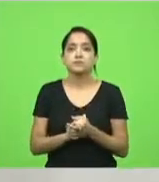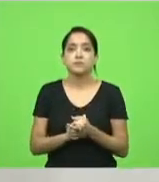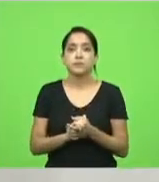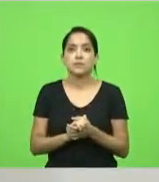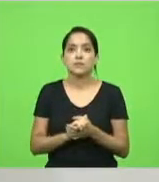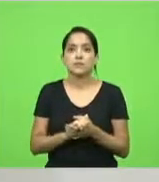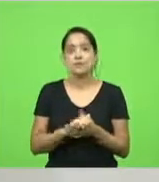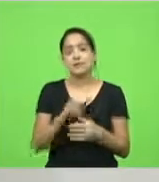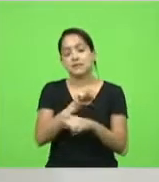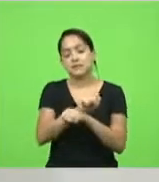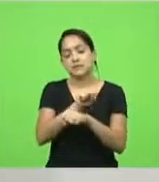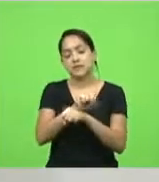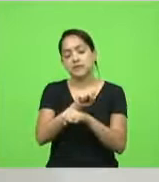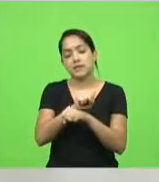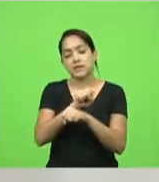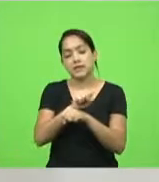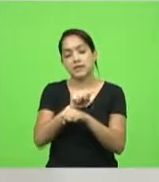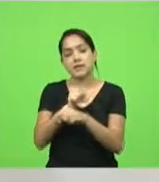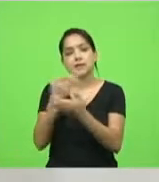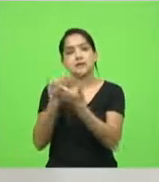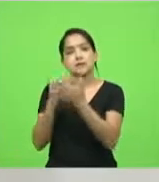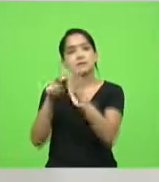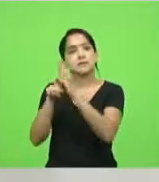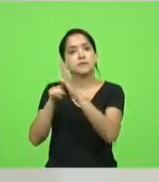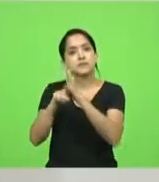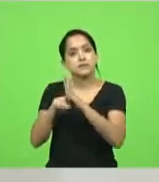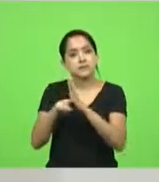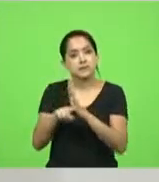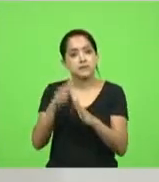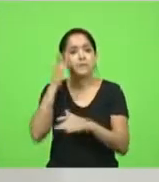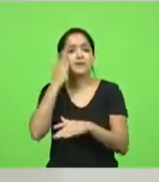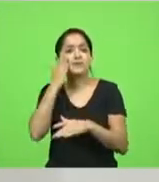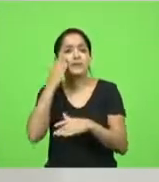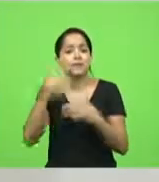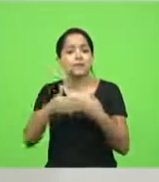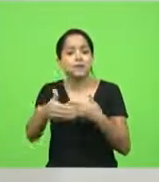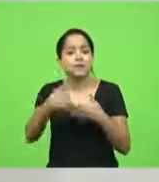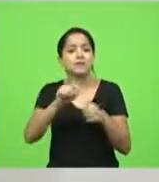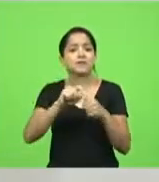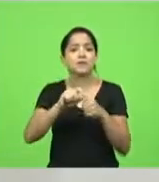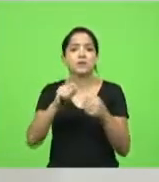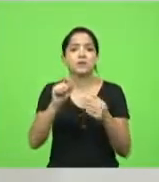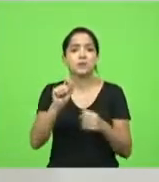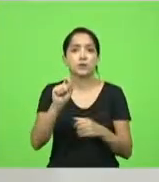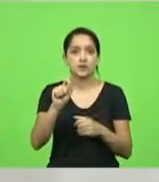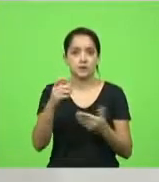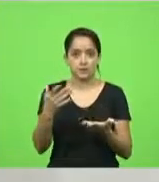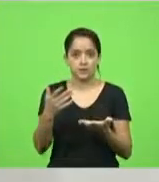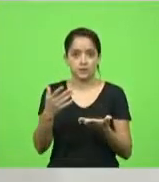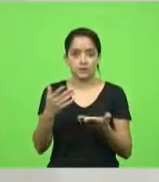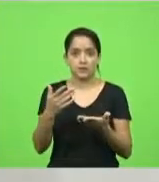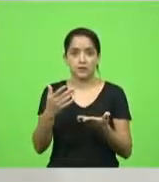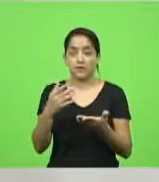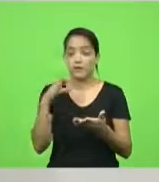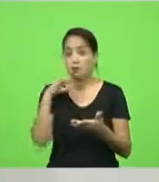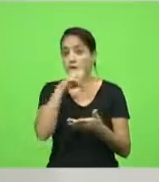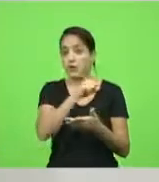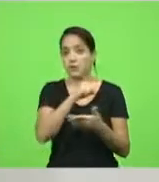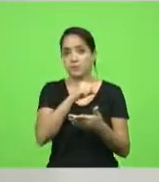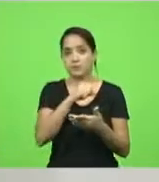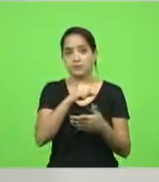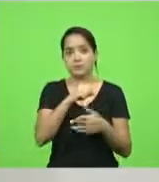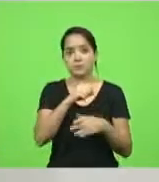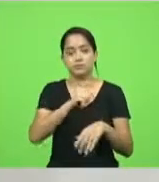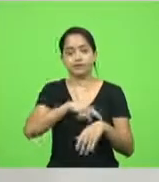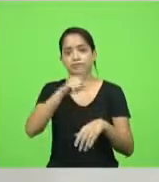esperar esse levantamento que o deputado Mussolini vai fazer para sabermos o que vai fazer. Eu sou muito prático nas coisas, Sargento